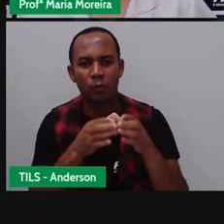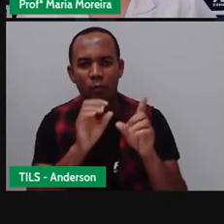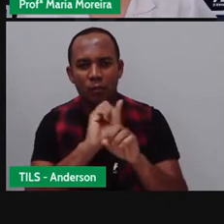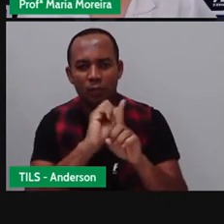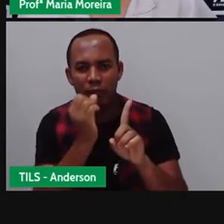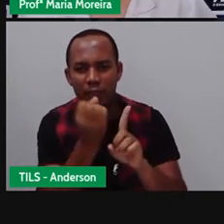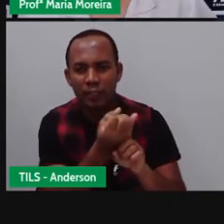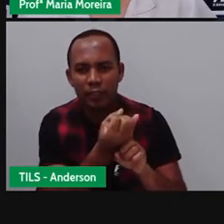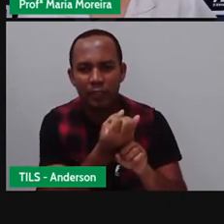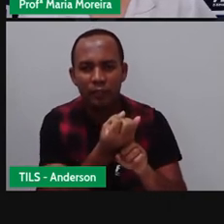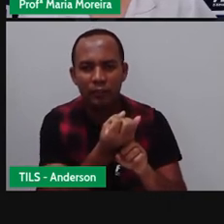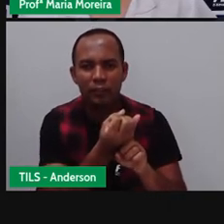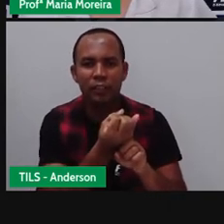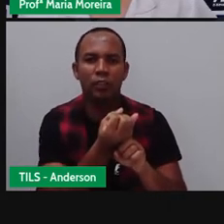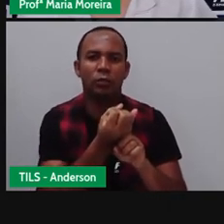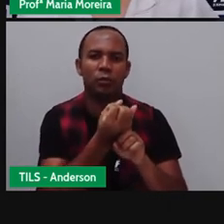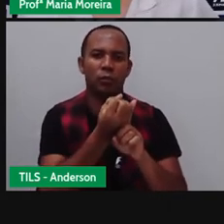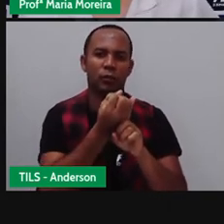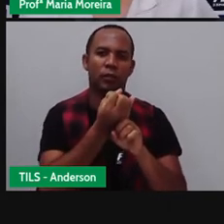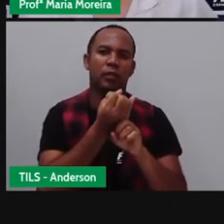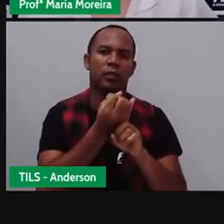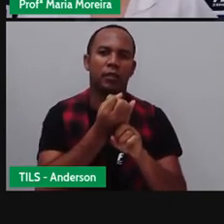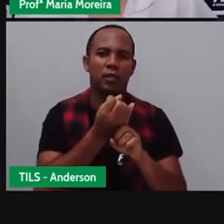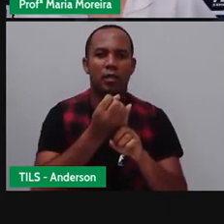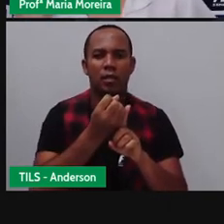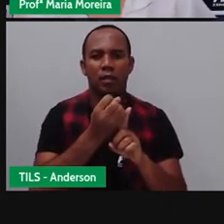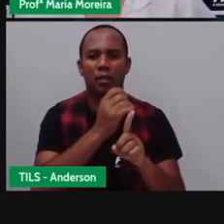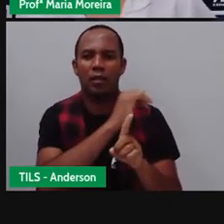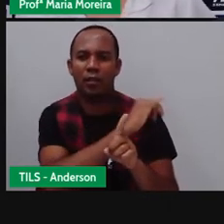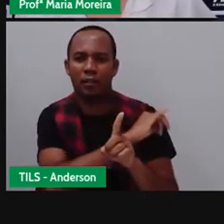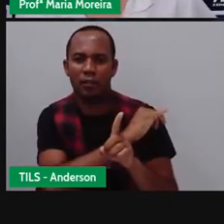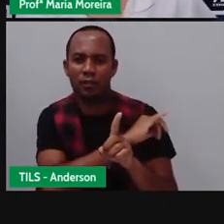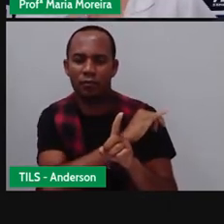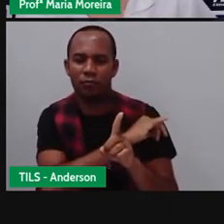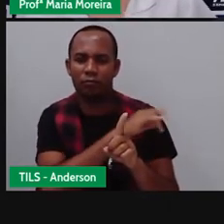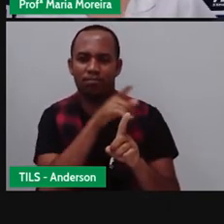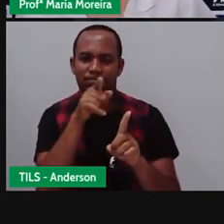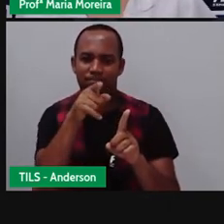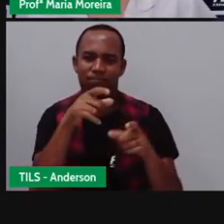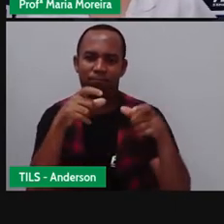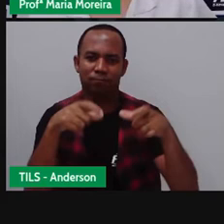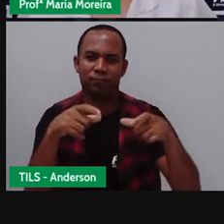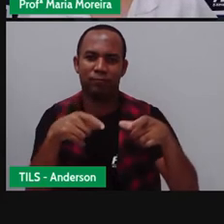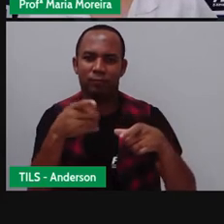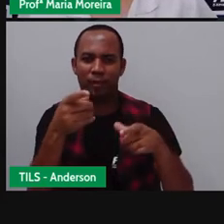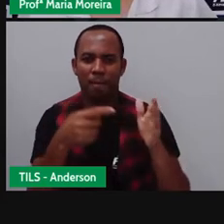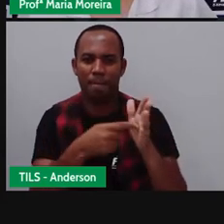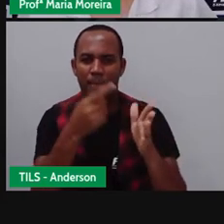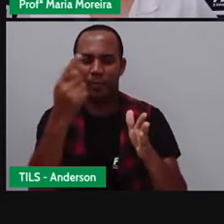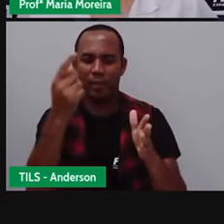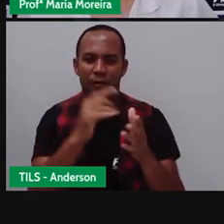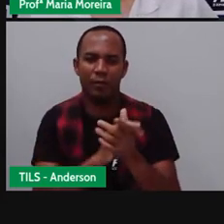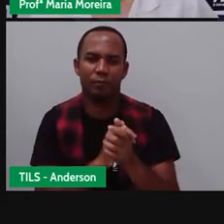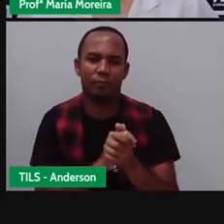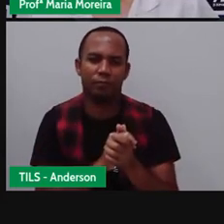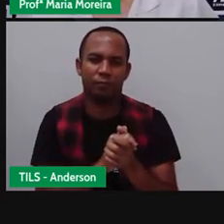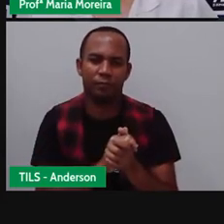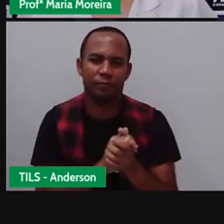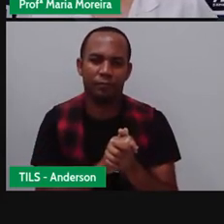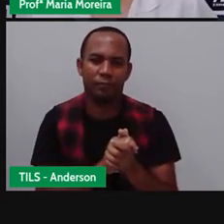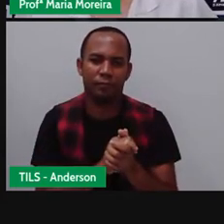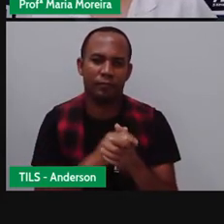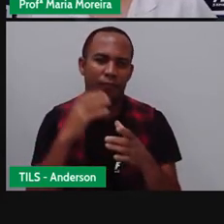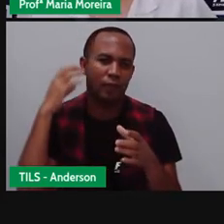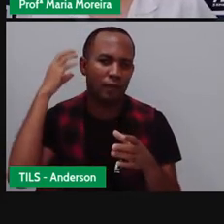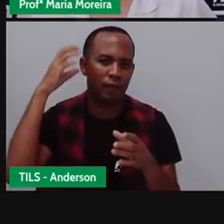transmissão oficial, né? E depois, logo no próximo ano, já vem a fundação da primeira emissora. Que foi o quê? A